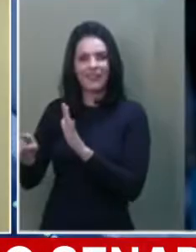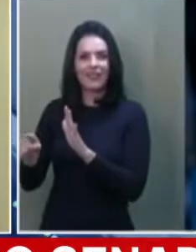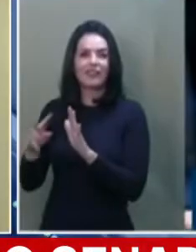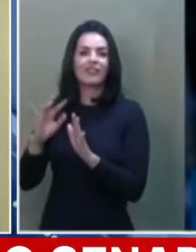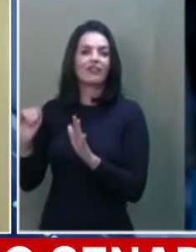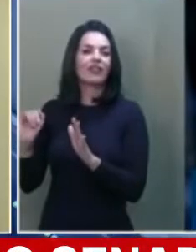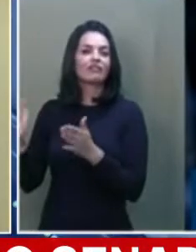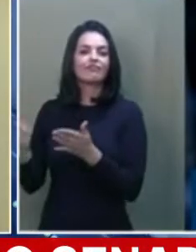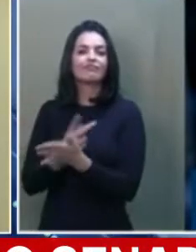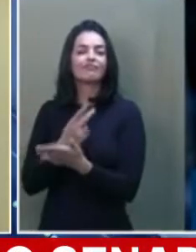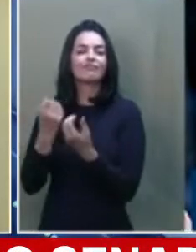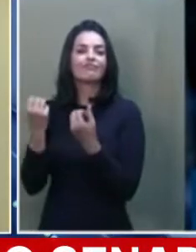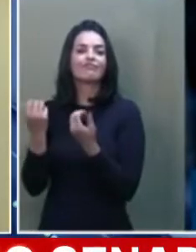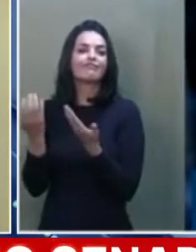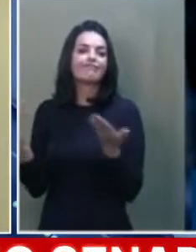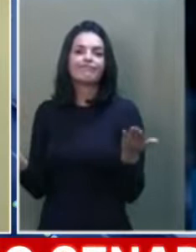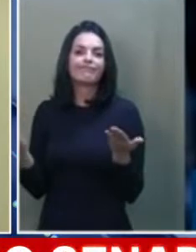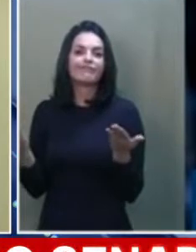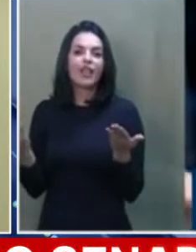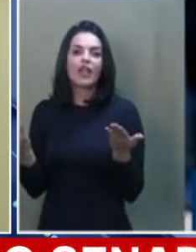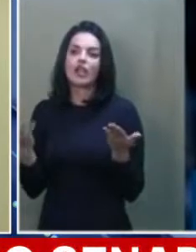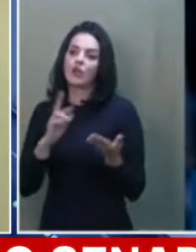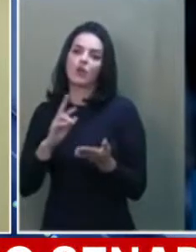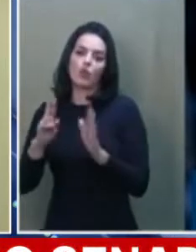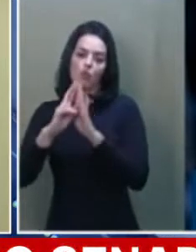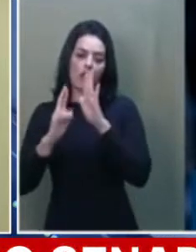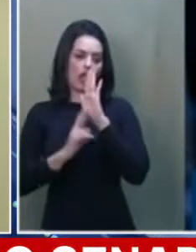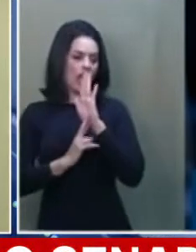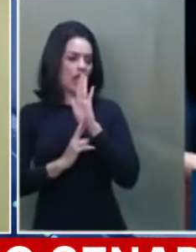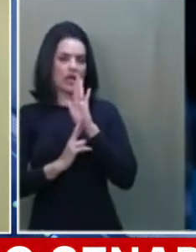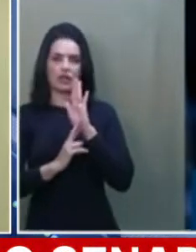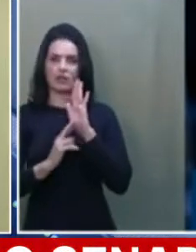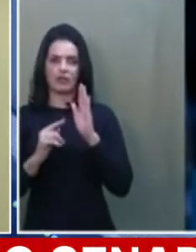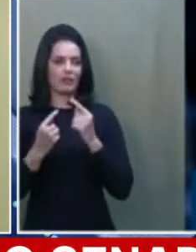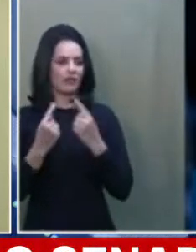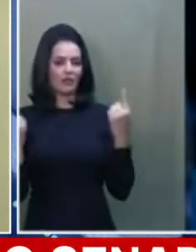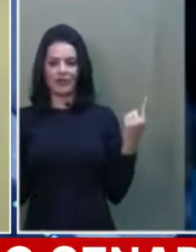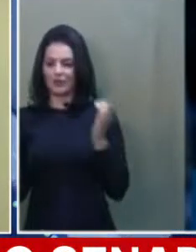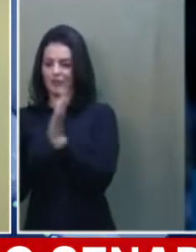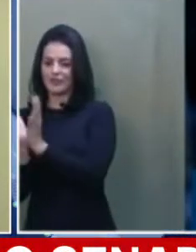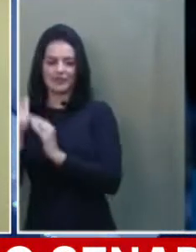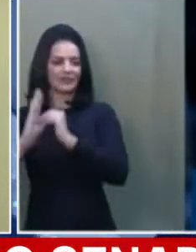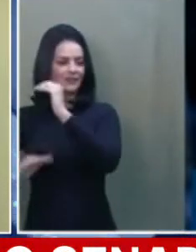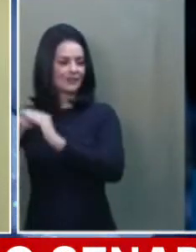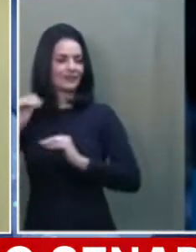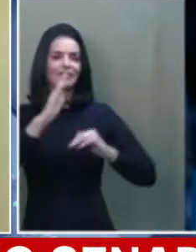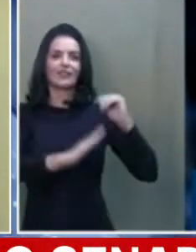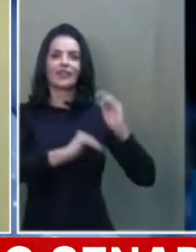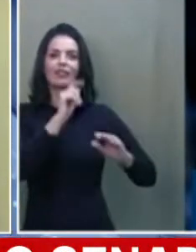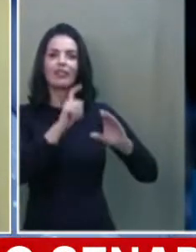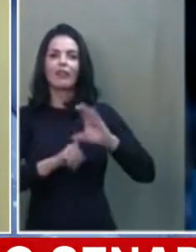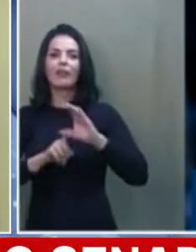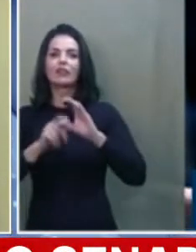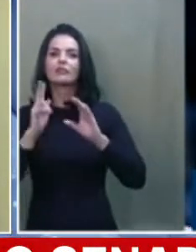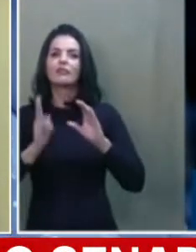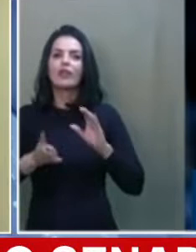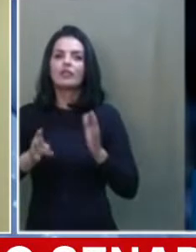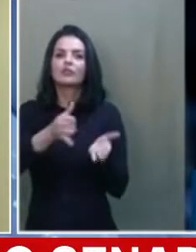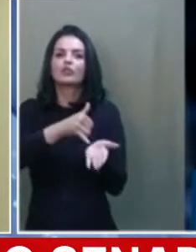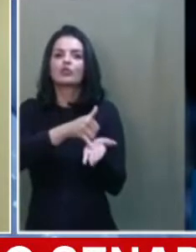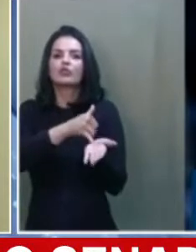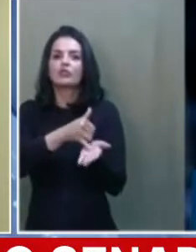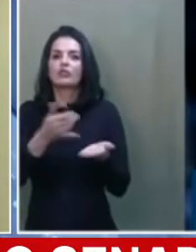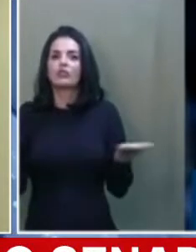inflação está acima dos 10% desde setembro do ano passado, desde 2021. Por que que essa medida, essas medidas,